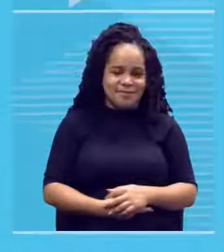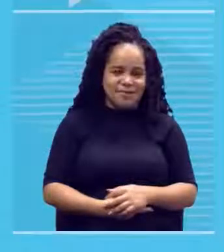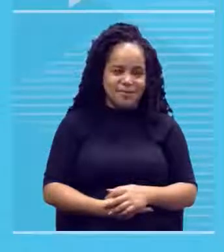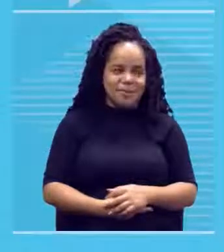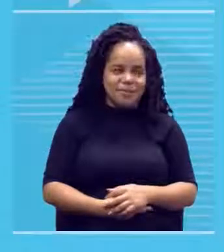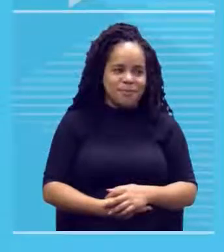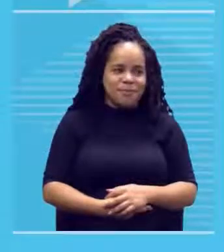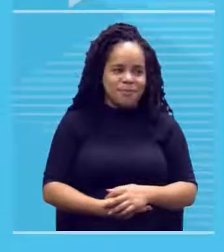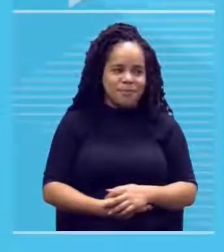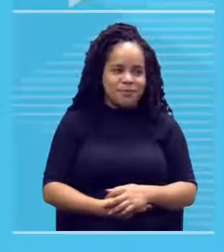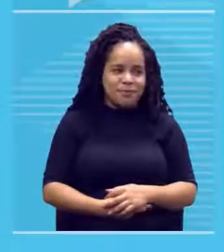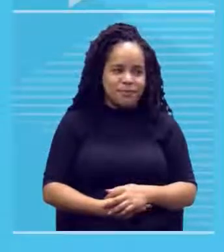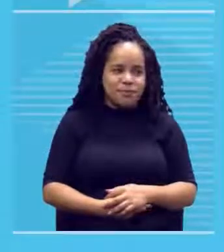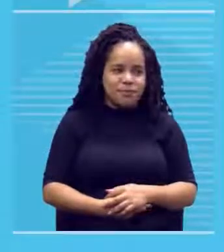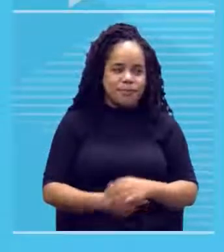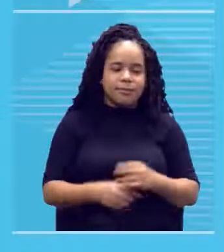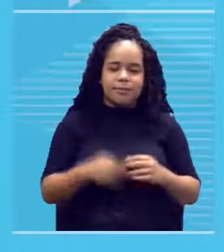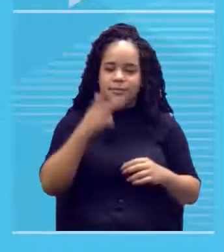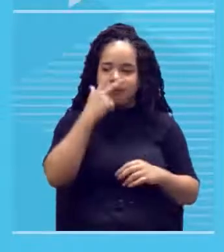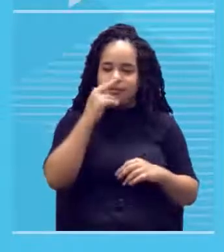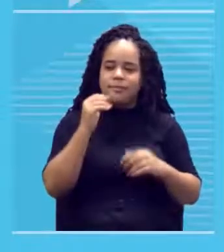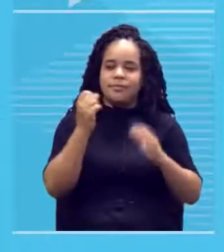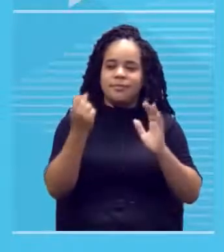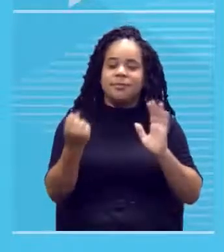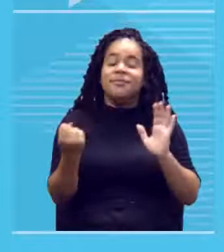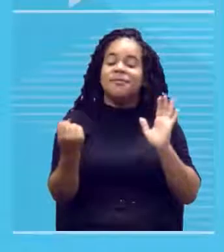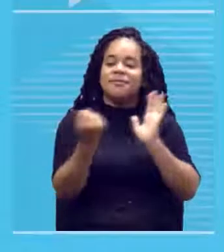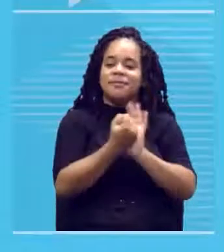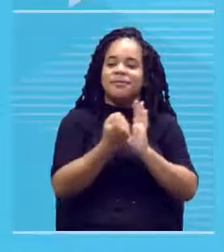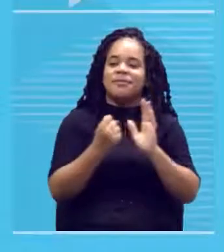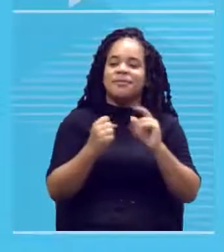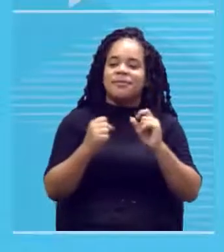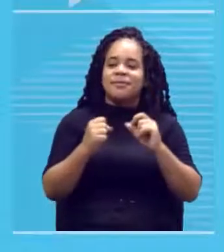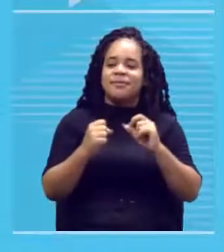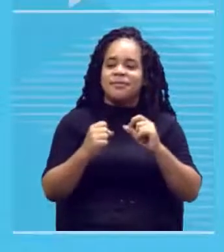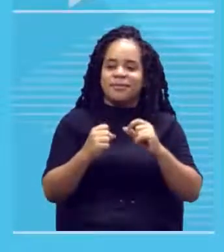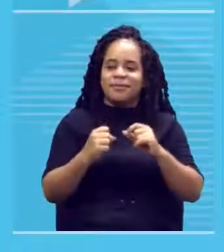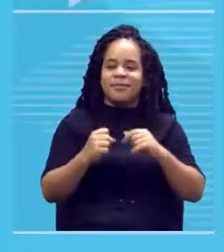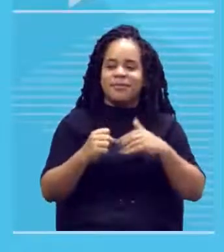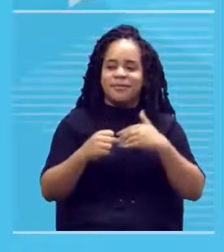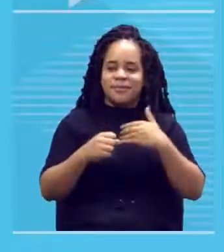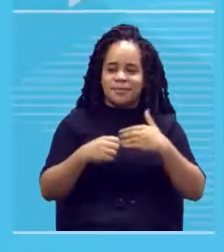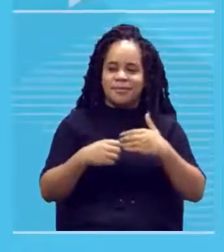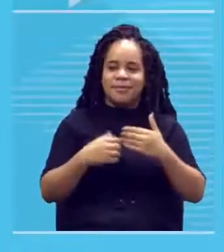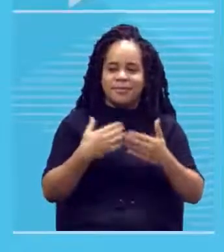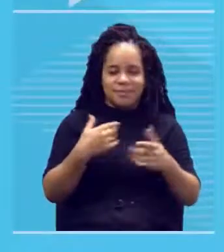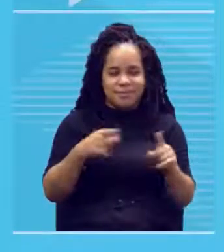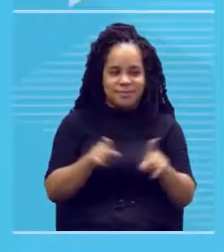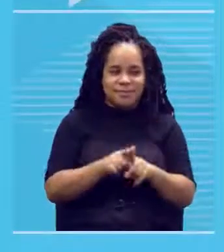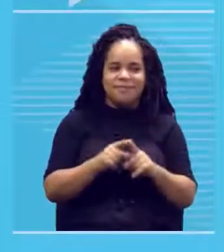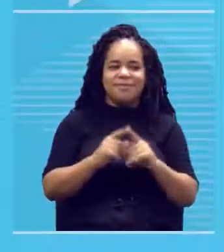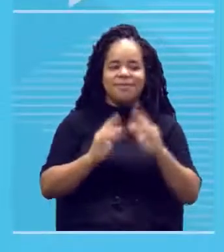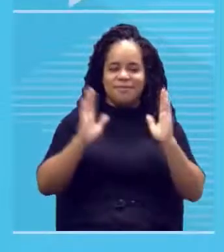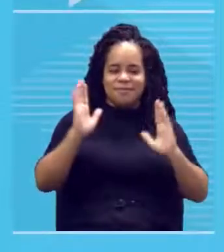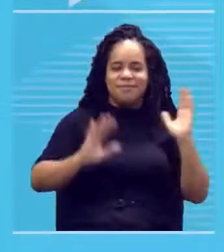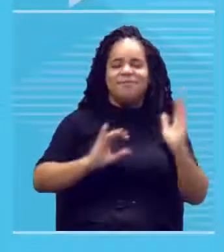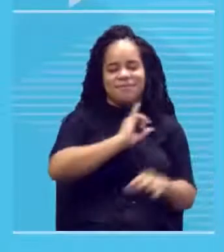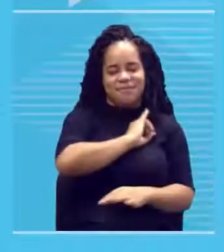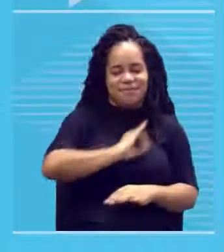punjância. Ela apareceu por todo o processo do Império Romano, que imitou,